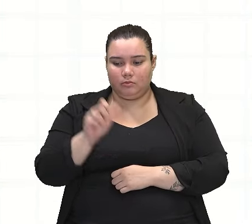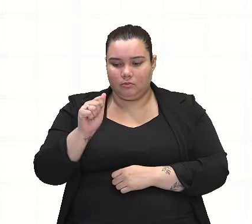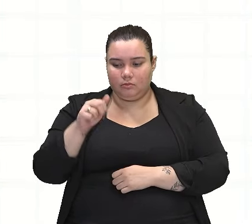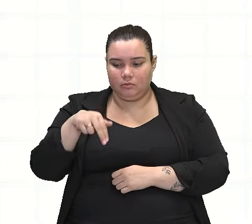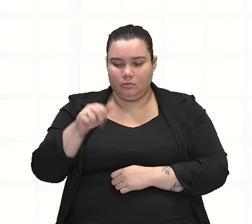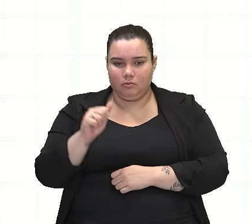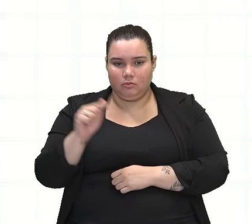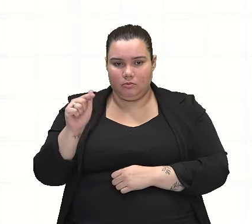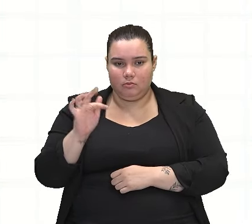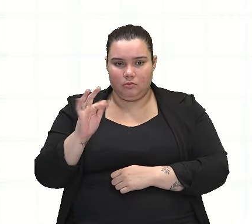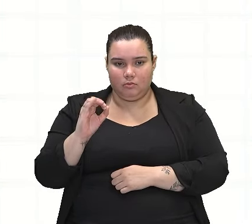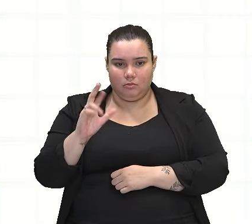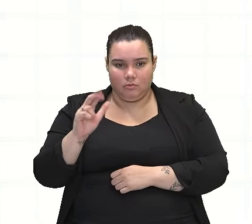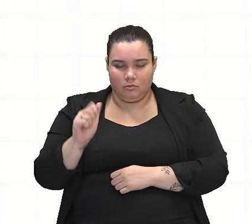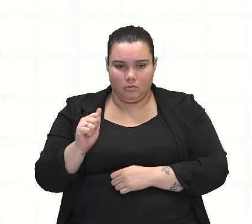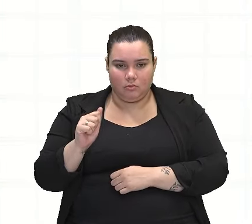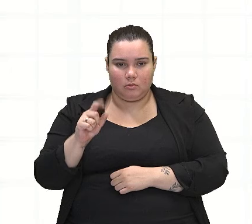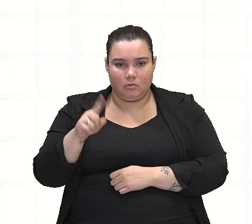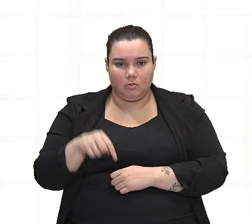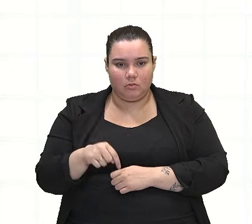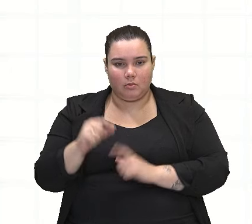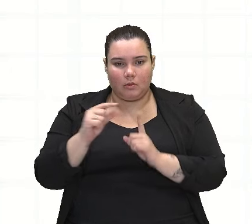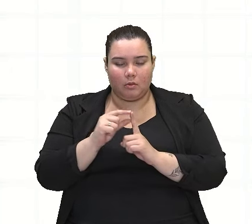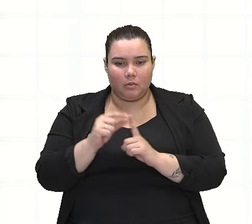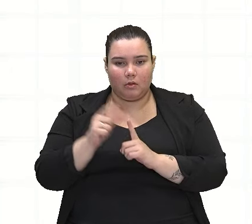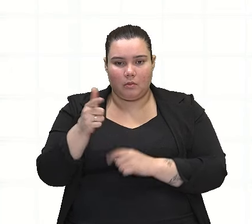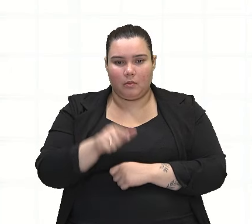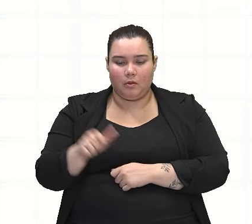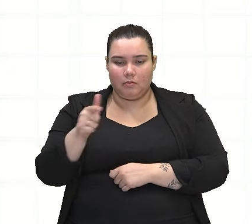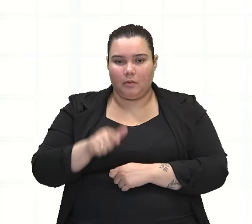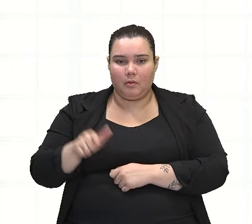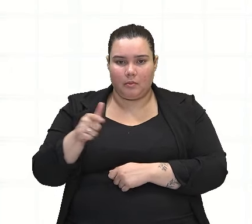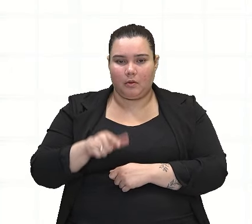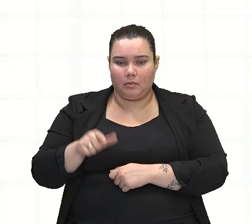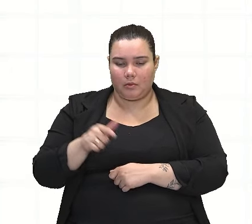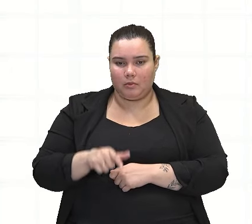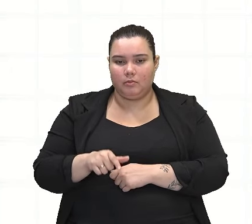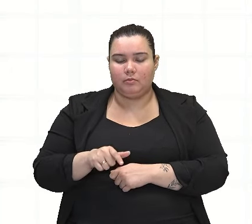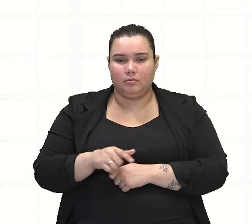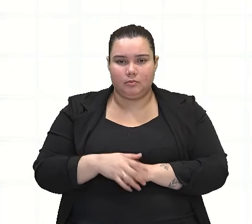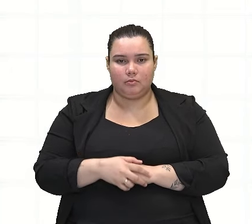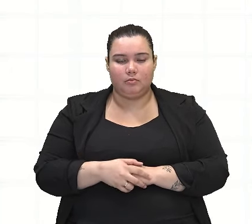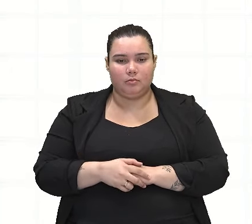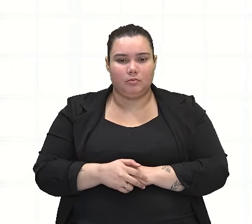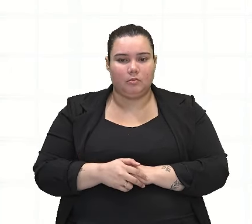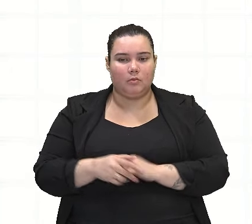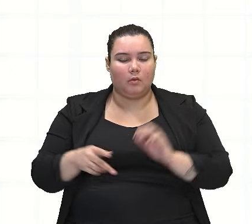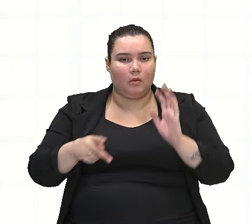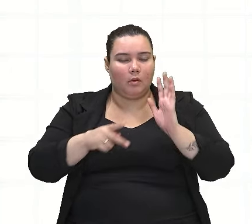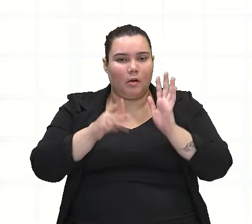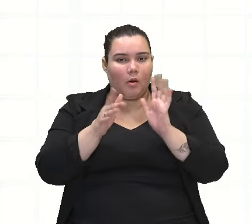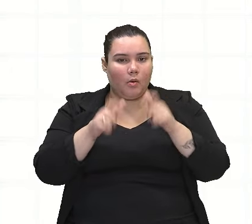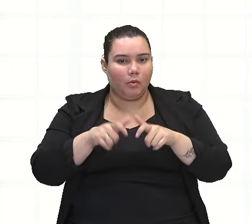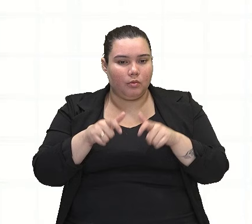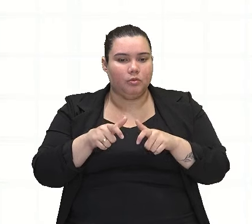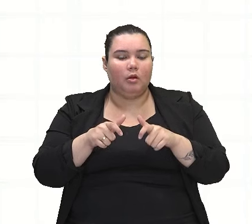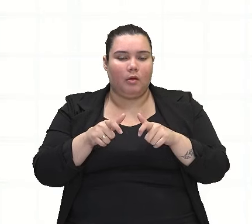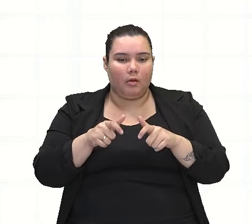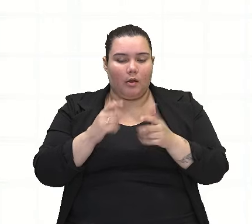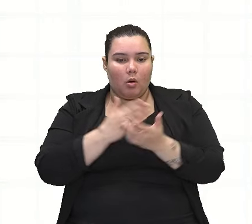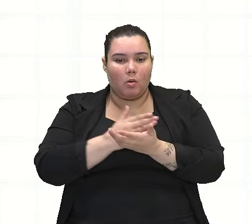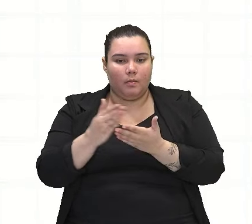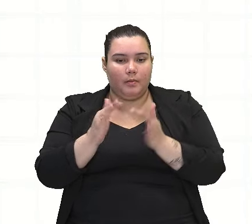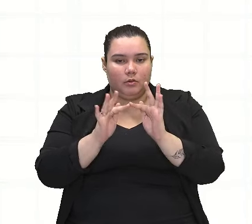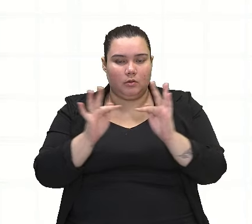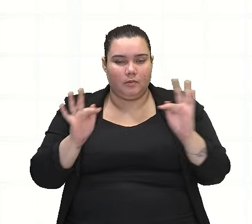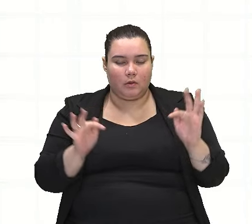vai ser exatamente o quê? Repetição de uma palavra. Aonde? No início de frases